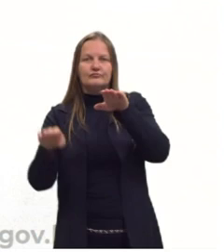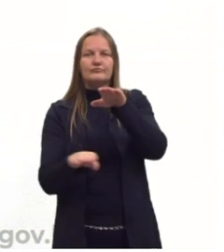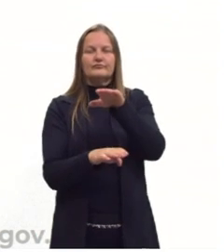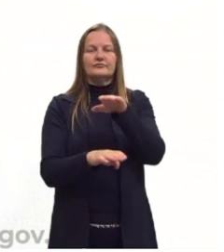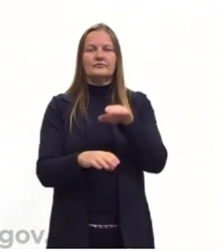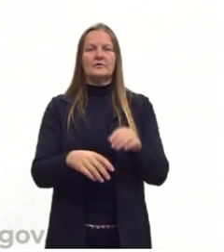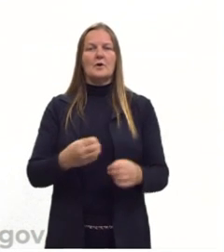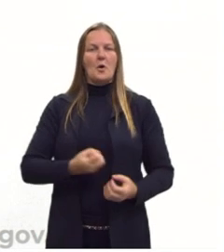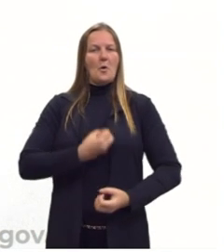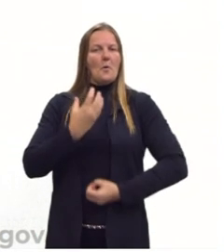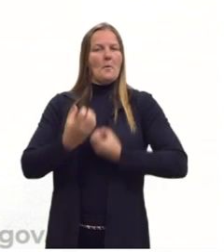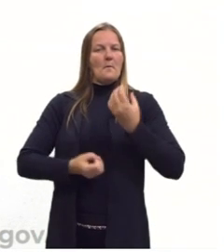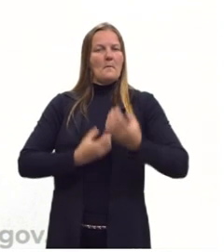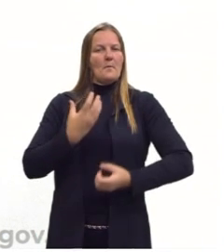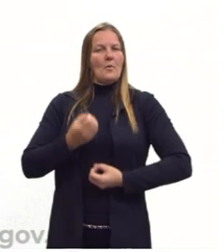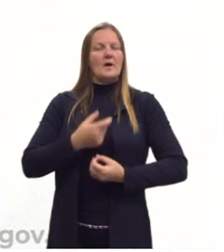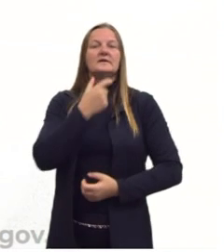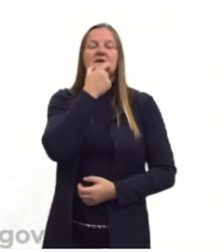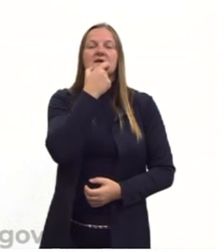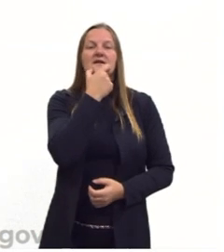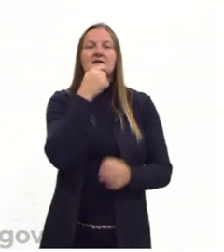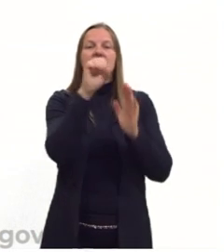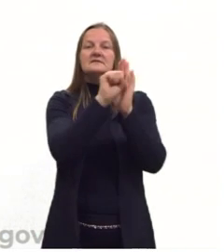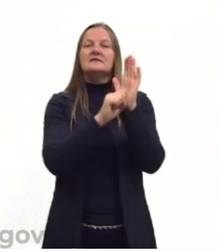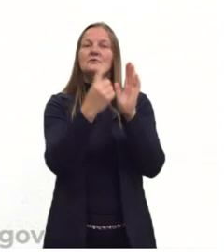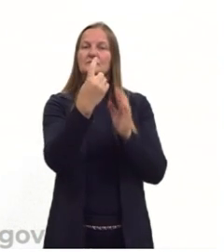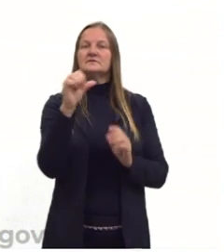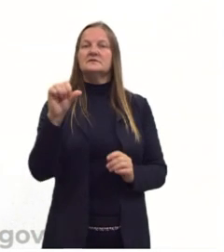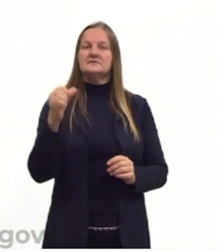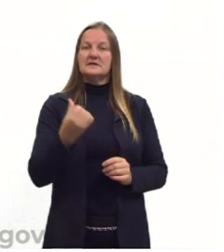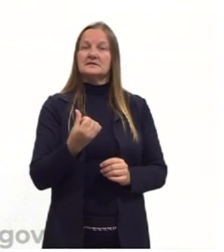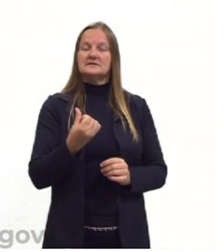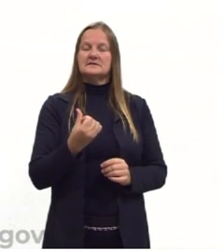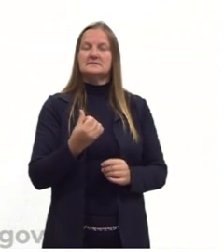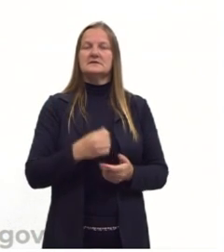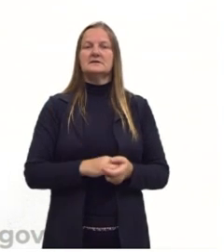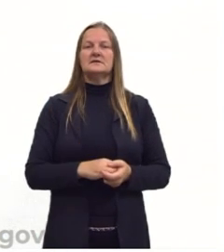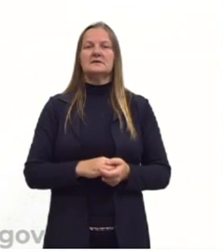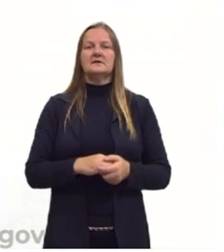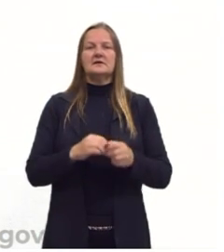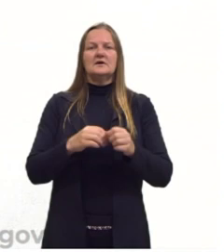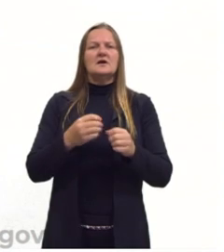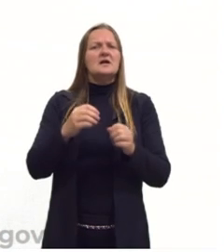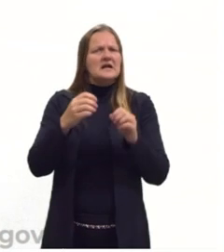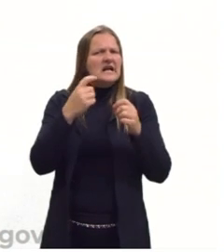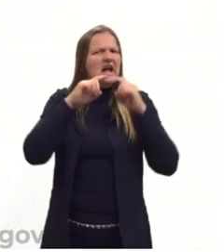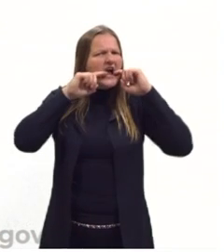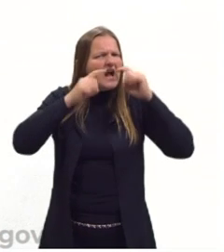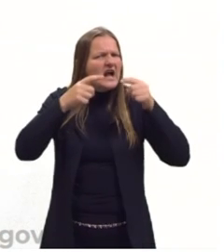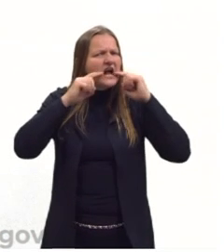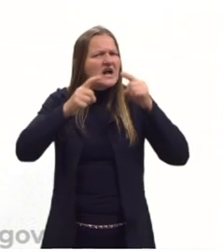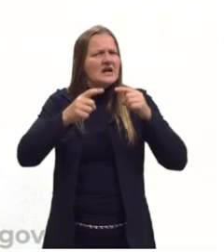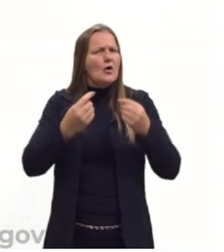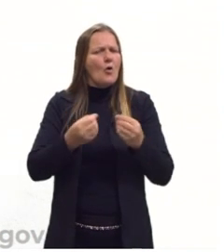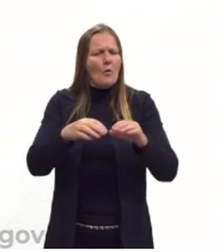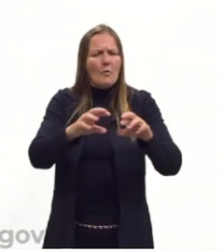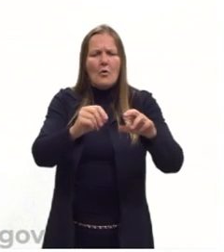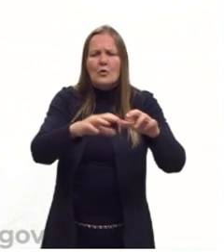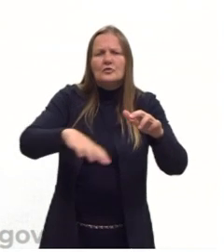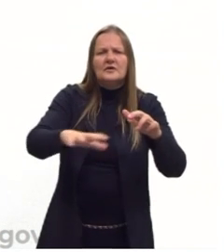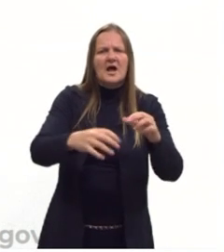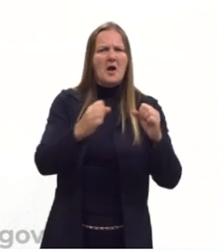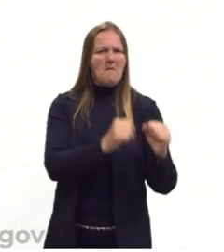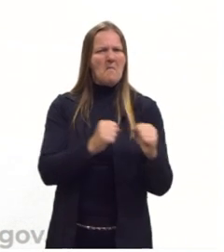inglês da época dos cercamentos, do século XVI, que critica esses cercamentos, que critica essa apropriação das terras pelos